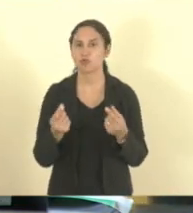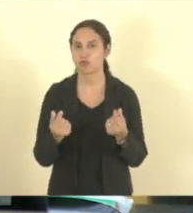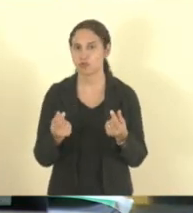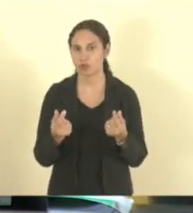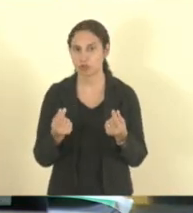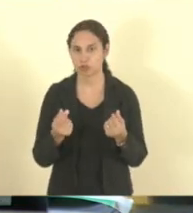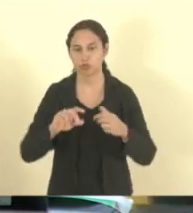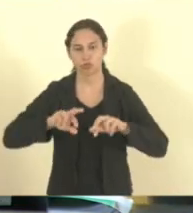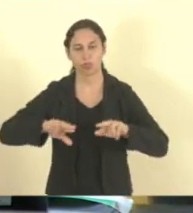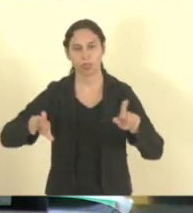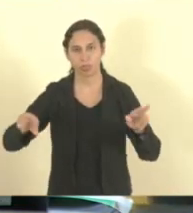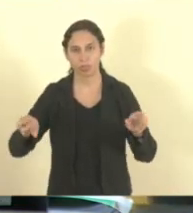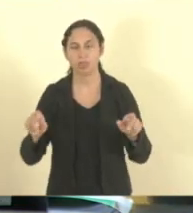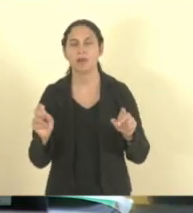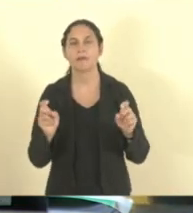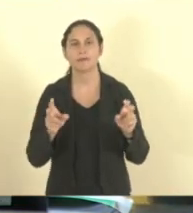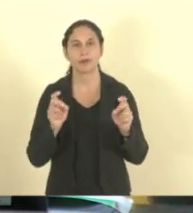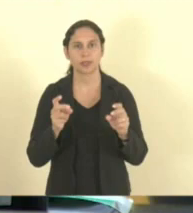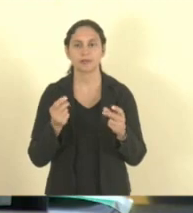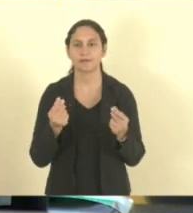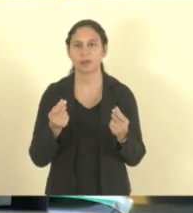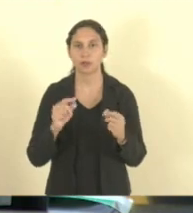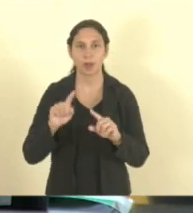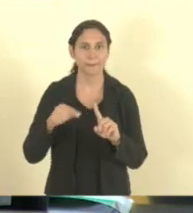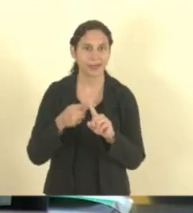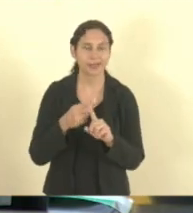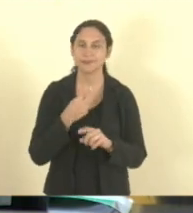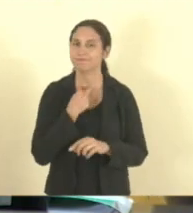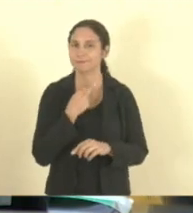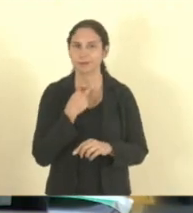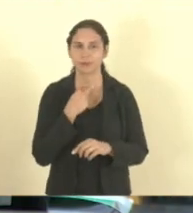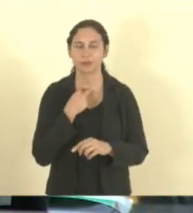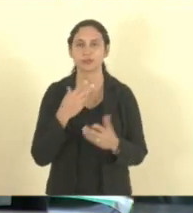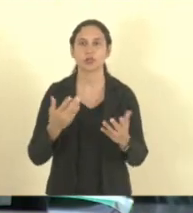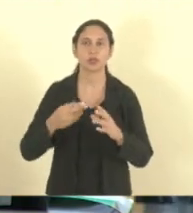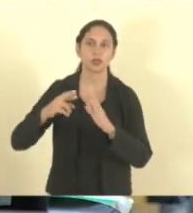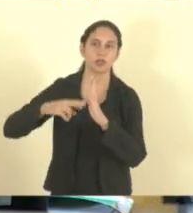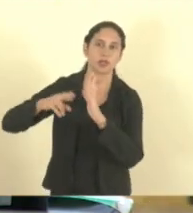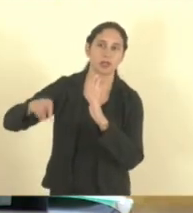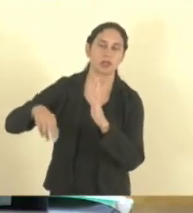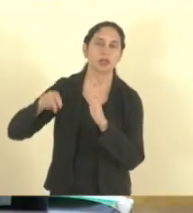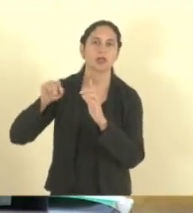Então, passo a palavra ao relator, deputado Lucas Caramussa.